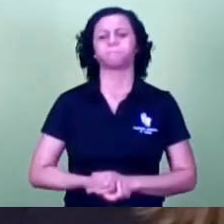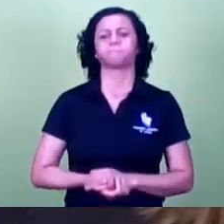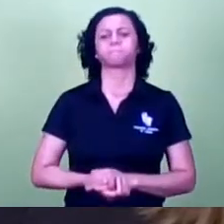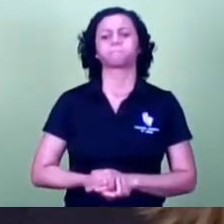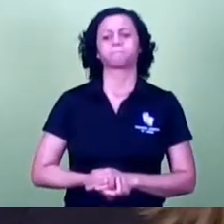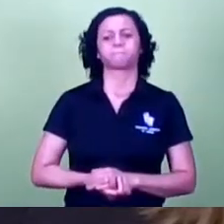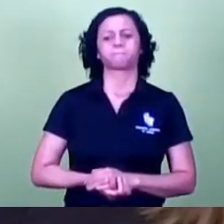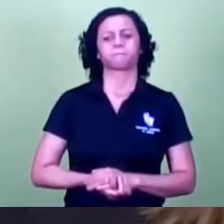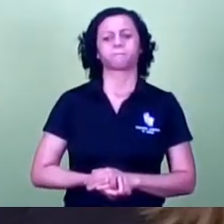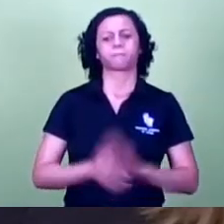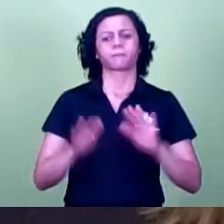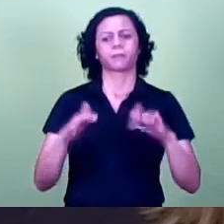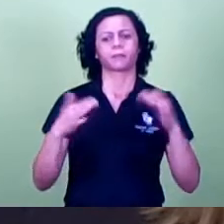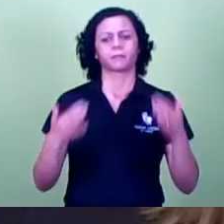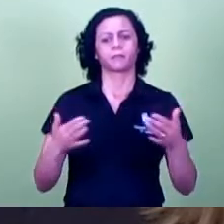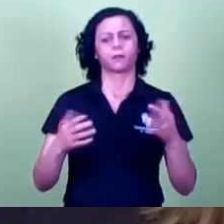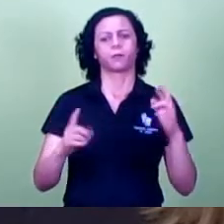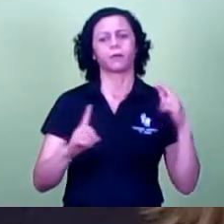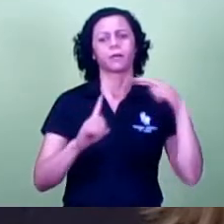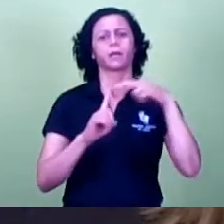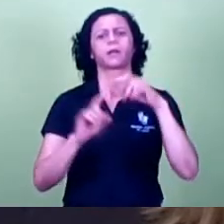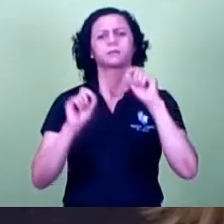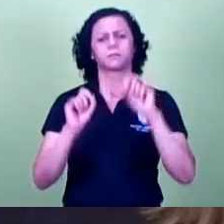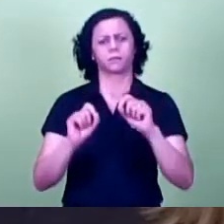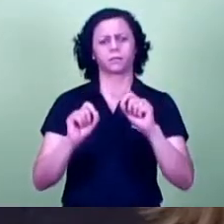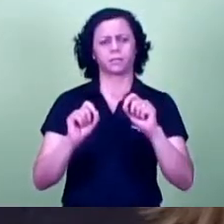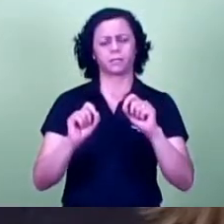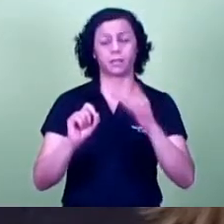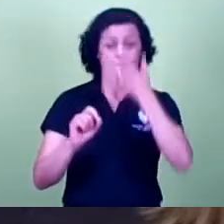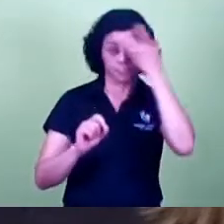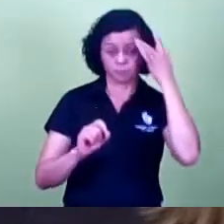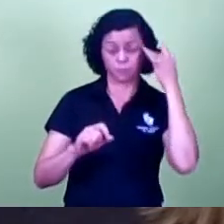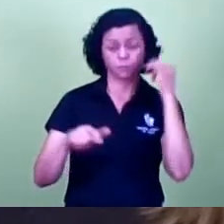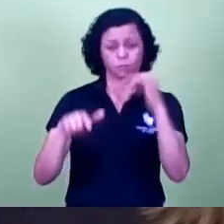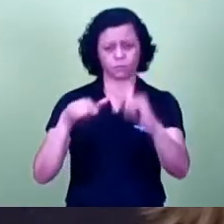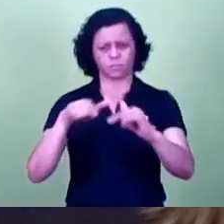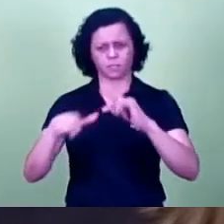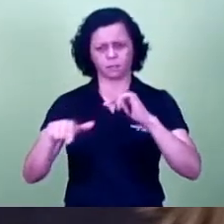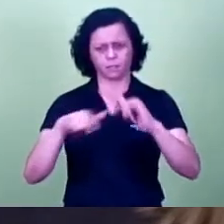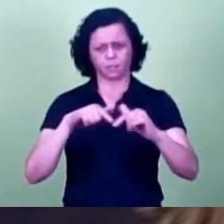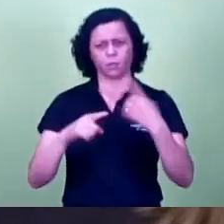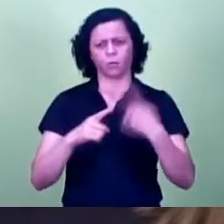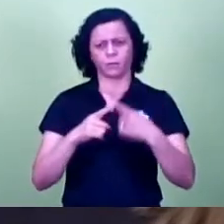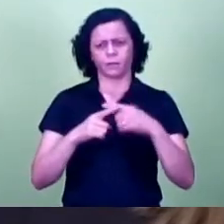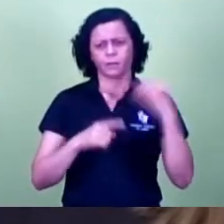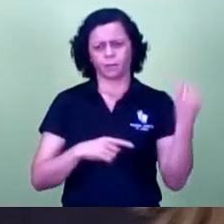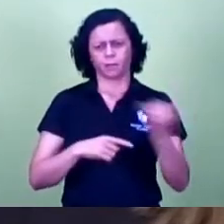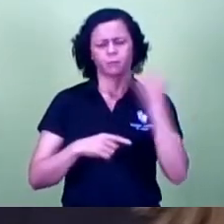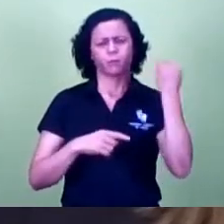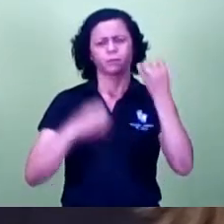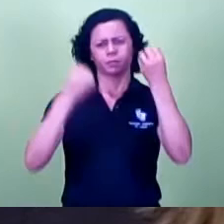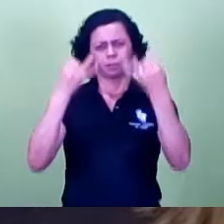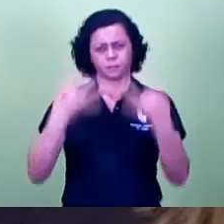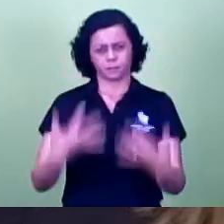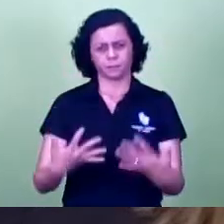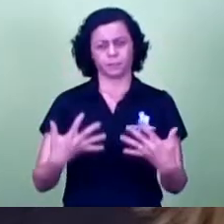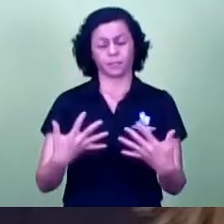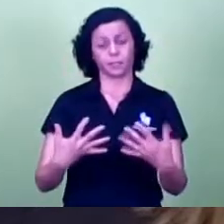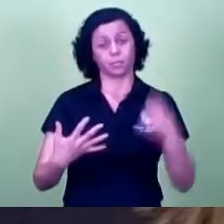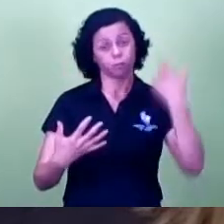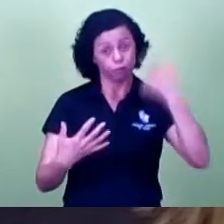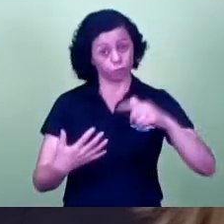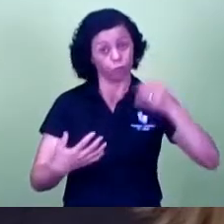é em relação aos trabalhadores porque é importante a gente dizer volta a repetir